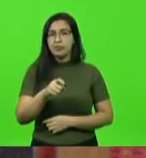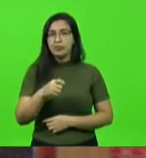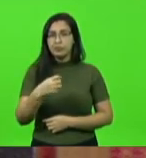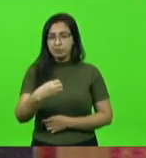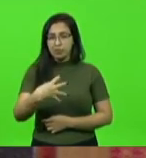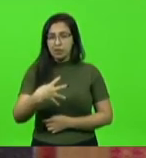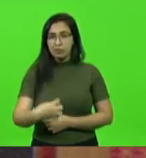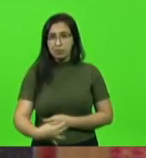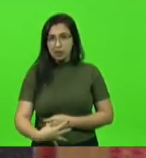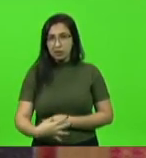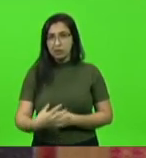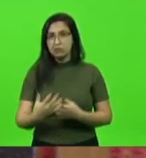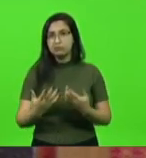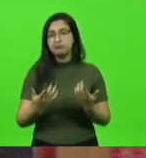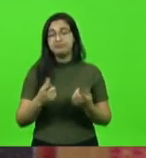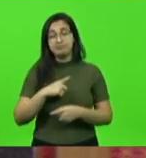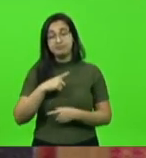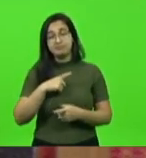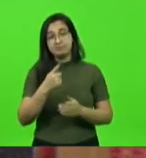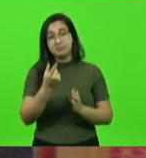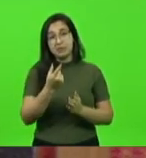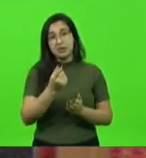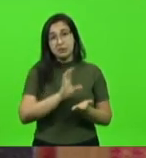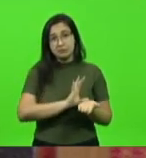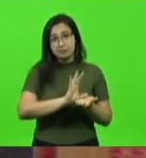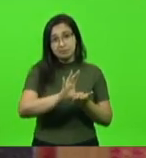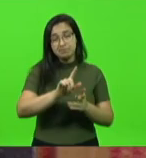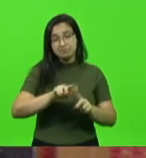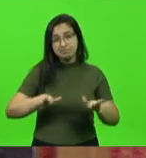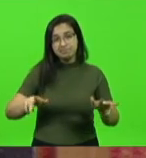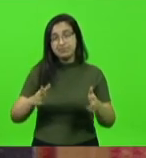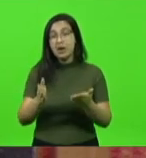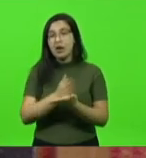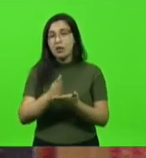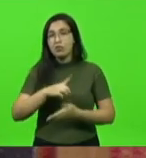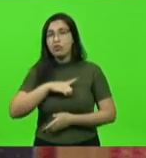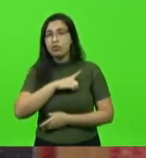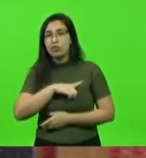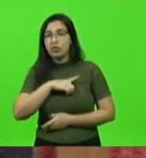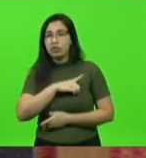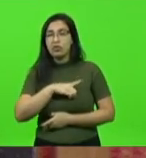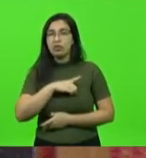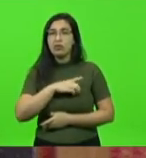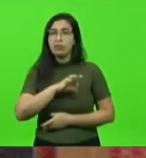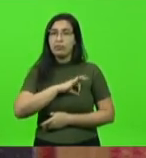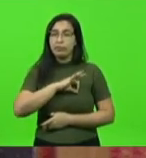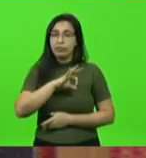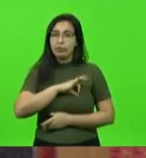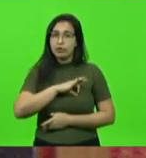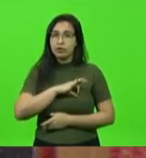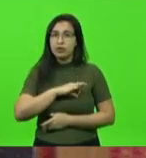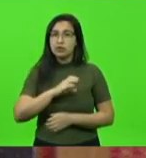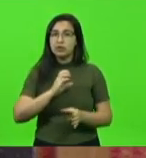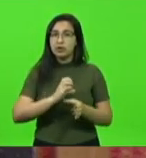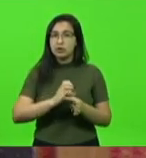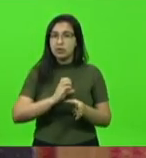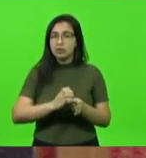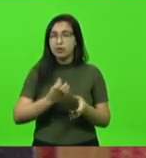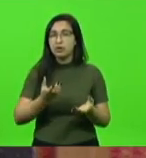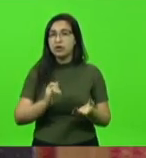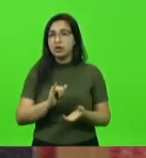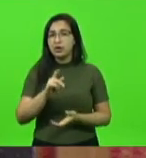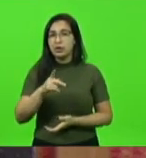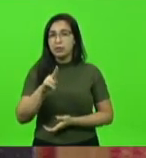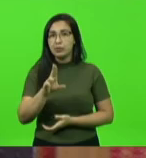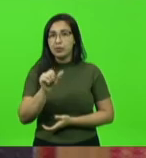verbas aqui delegacias de polícia de Abelardo Luz Canoinhas Ipoaçu São